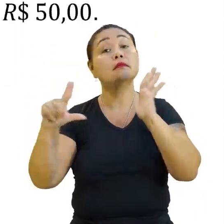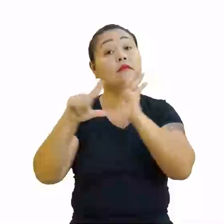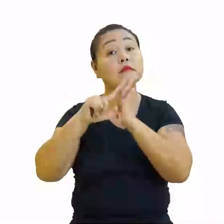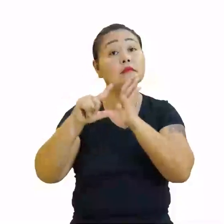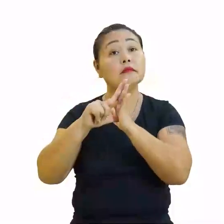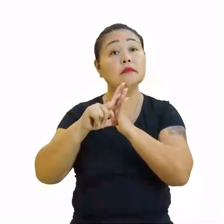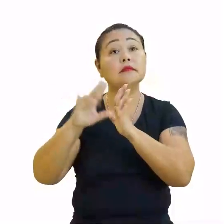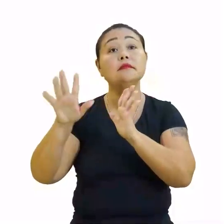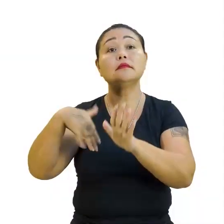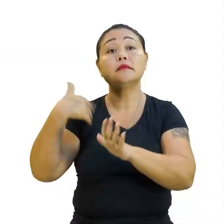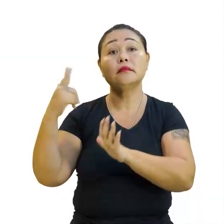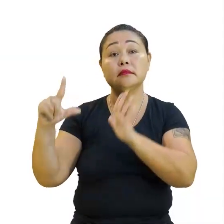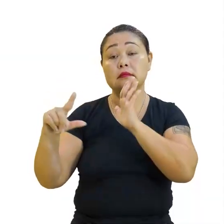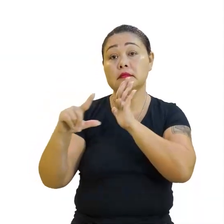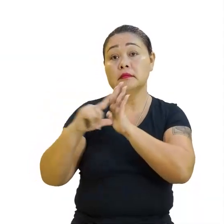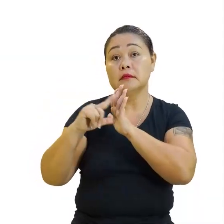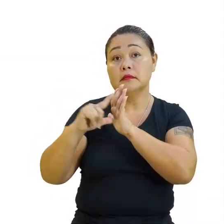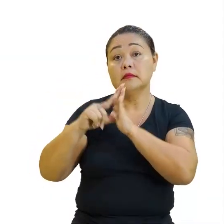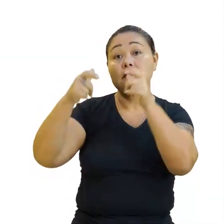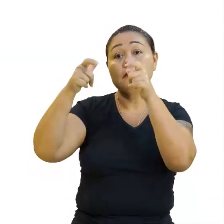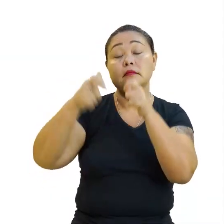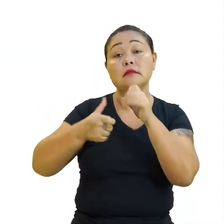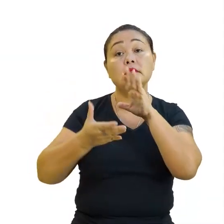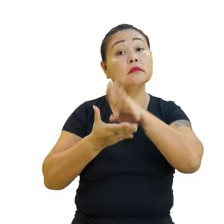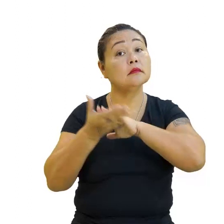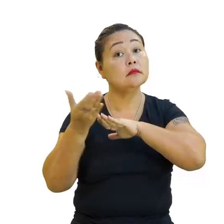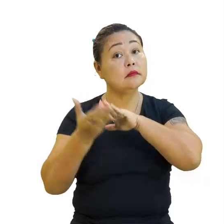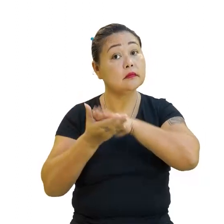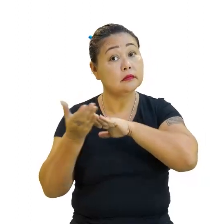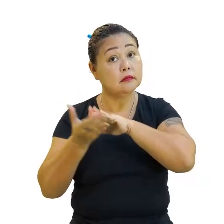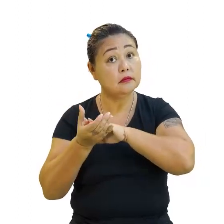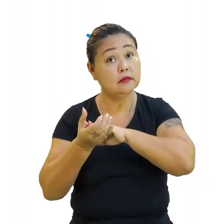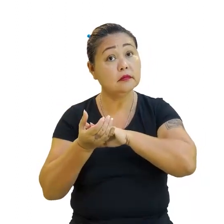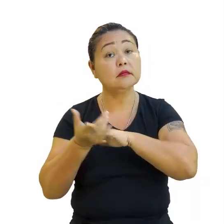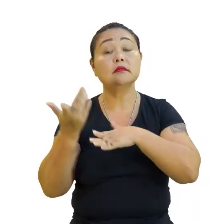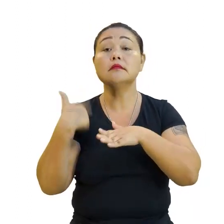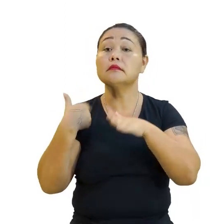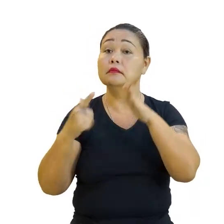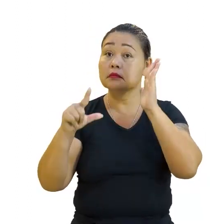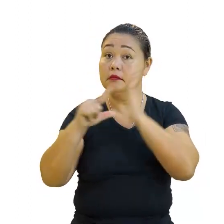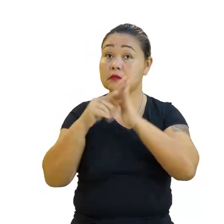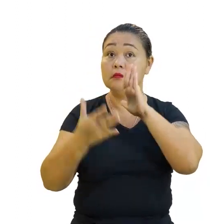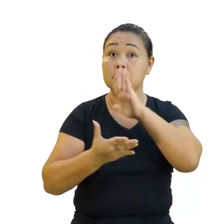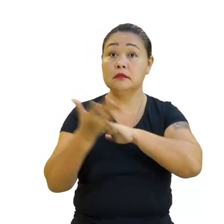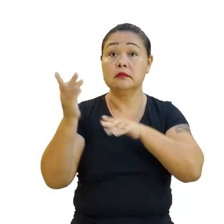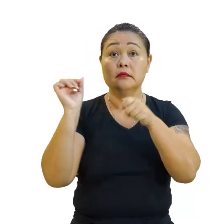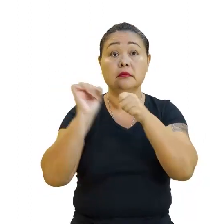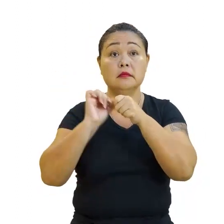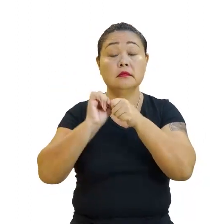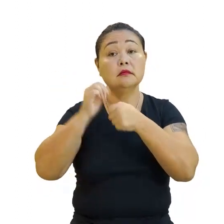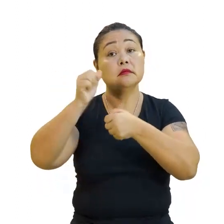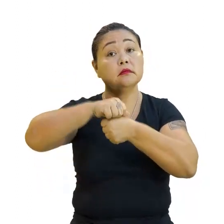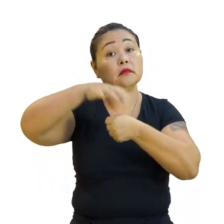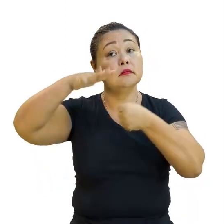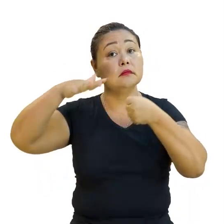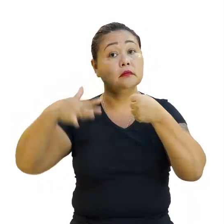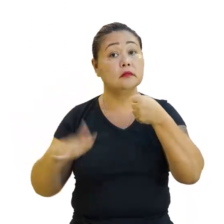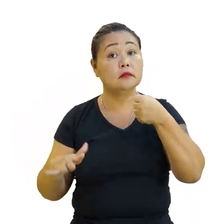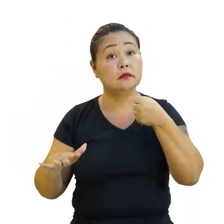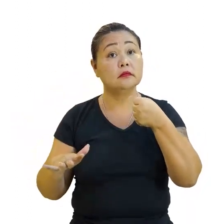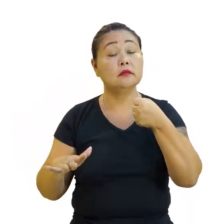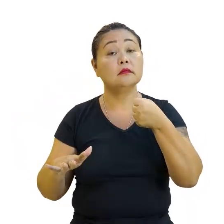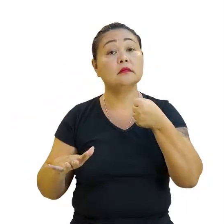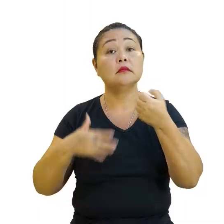a louca nas ofertas e agora o lugar é de calçados, vamos ver. Uma loja de calçados está fazendo a seguinte promoção.